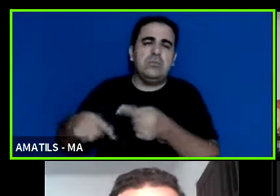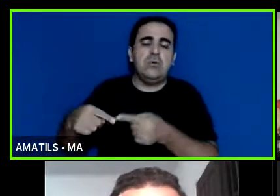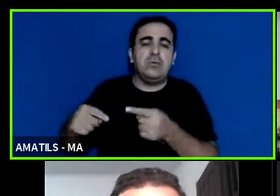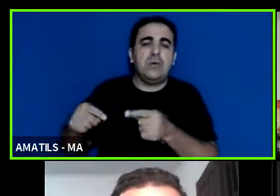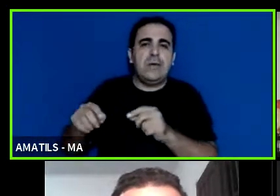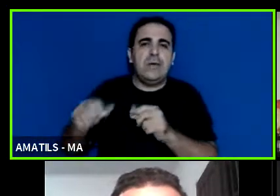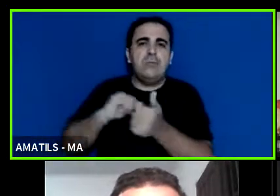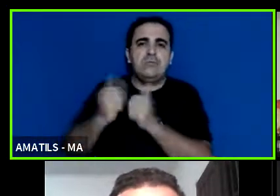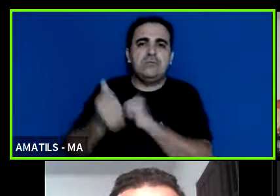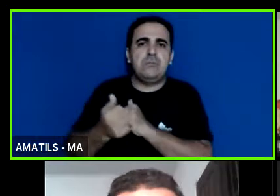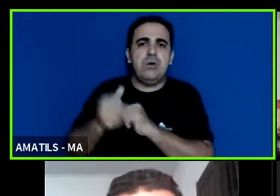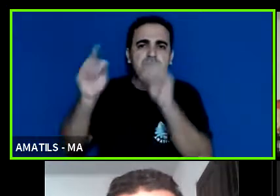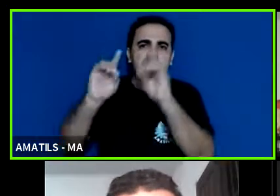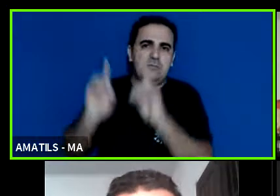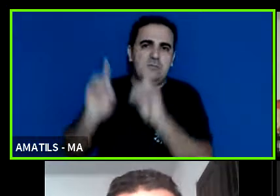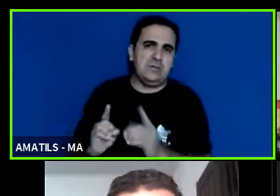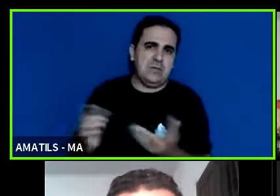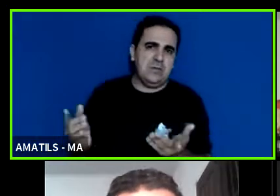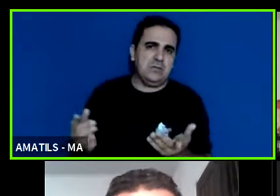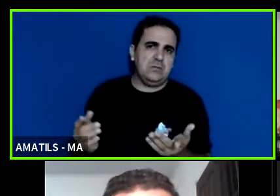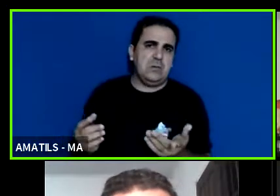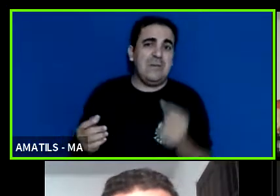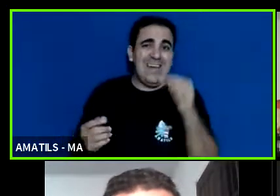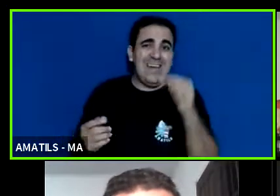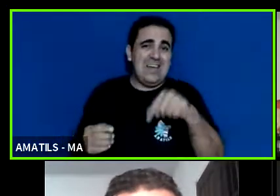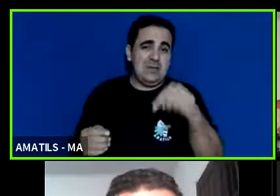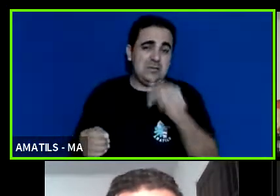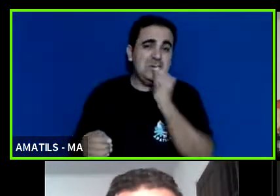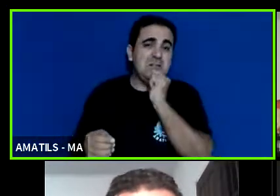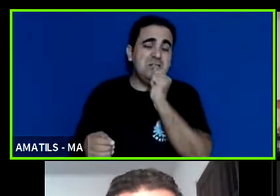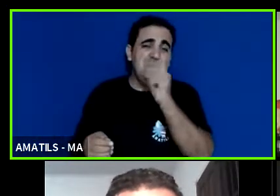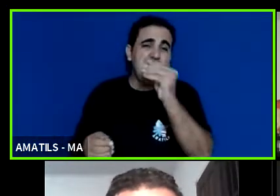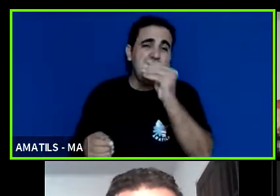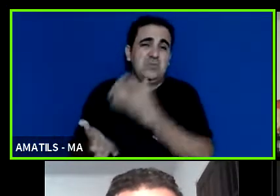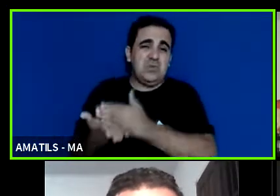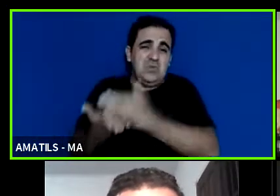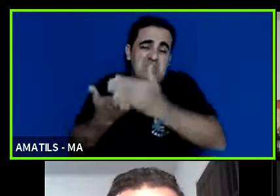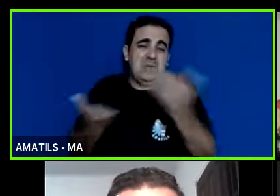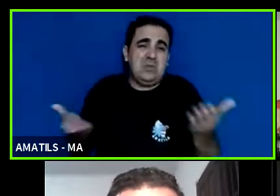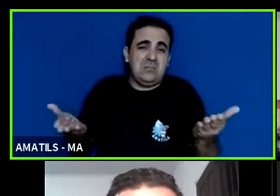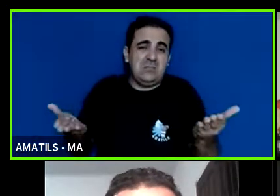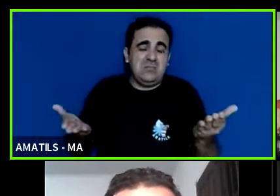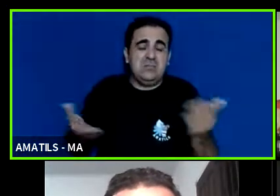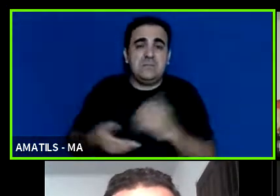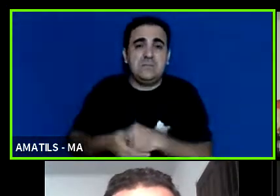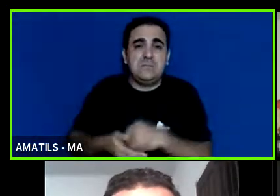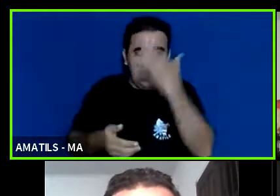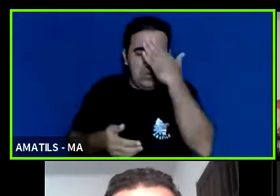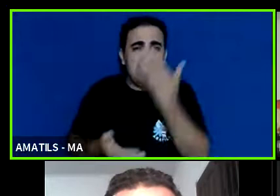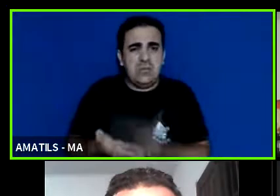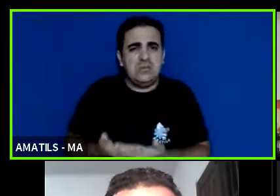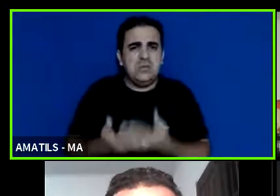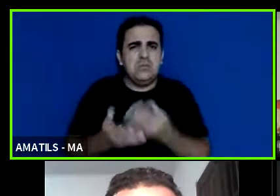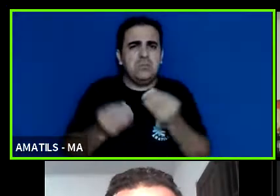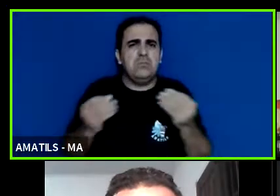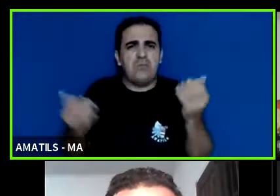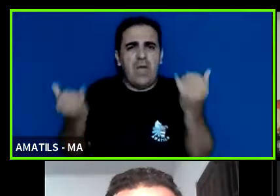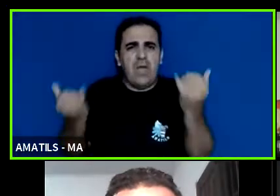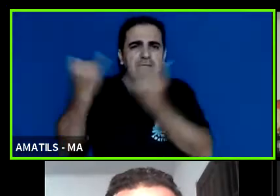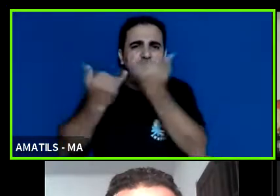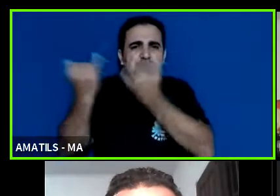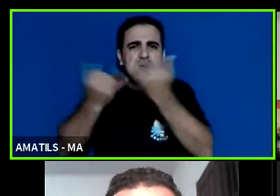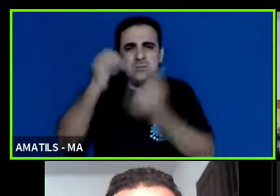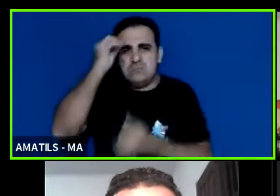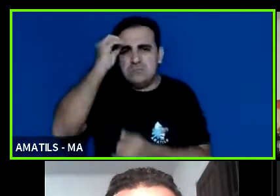outros que estão aqui também mas que aqui ainda é muito inicial e aí eu acredito que a gente são informações muito interessantes que a